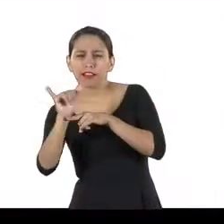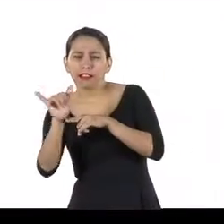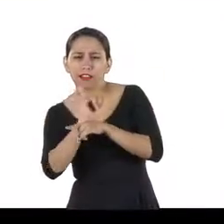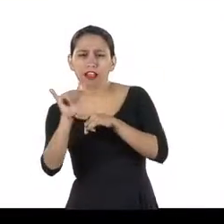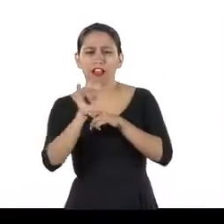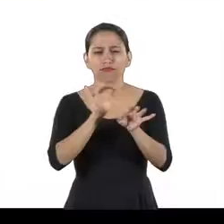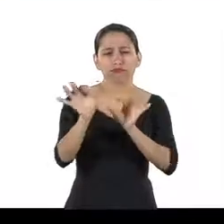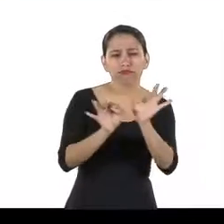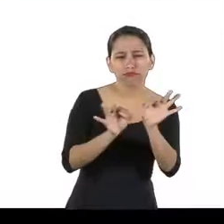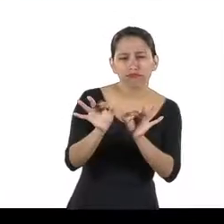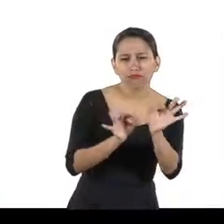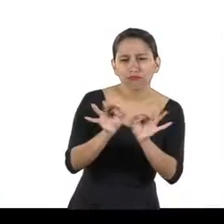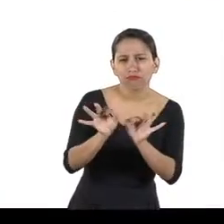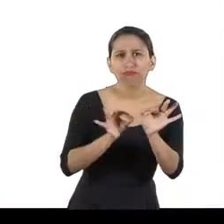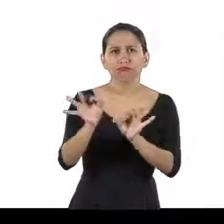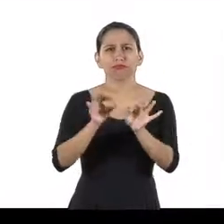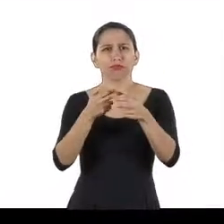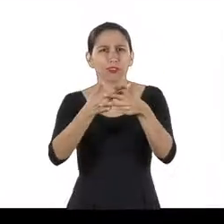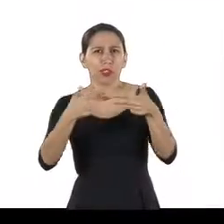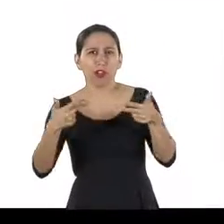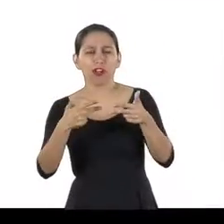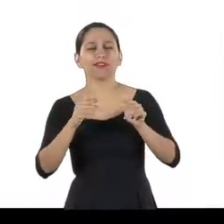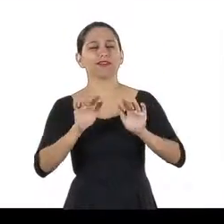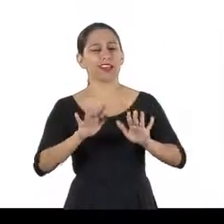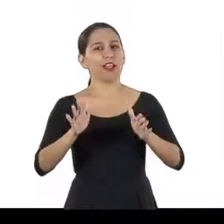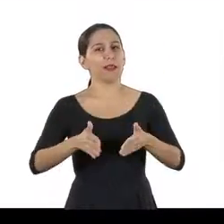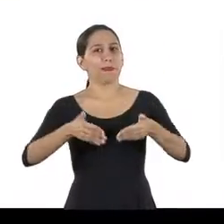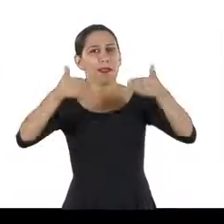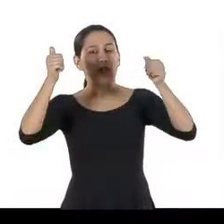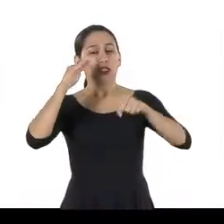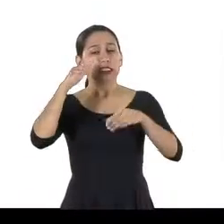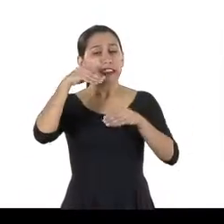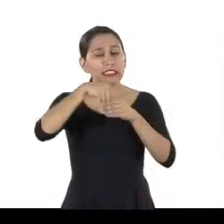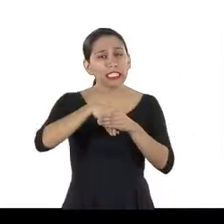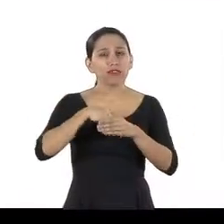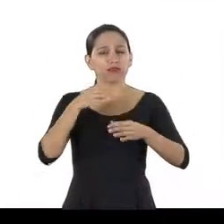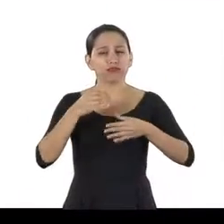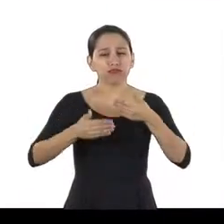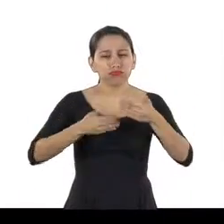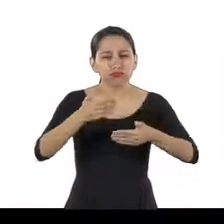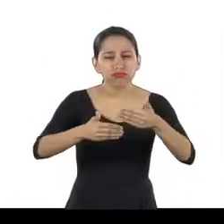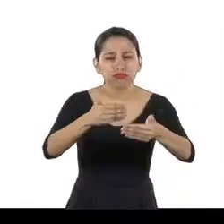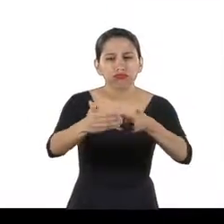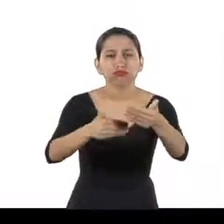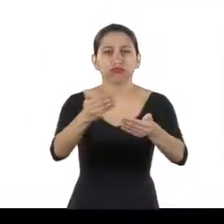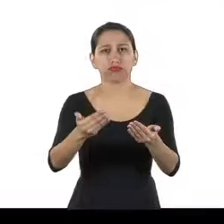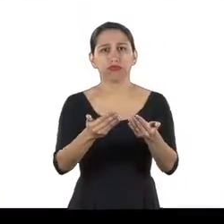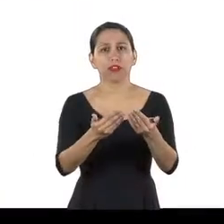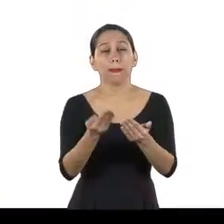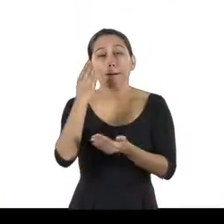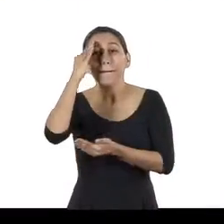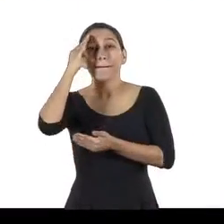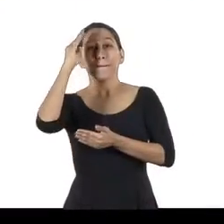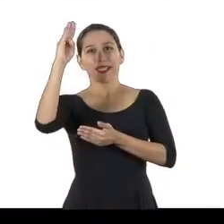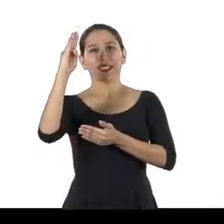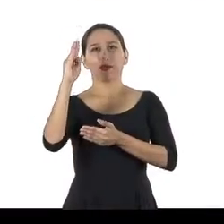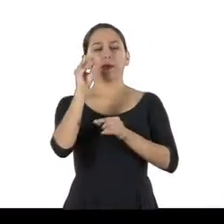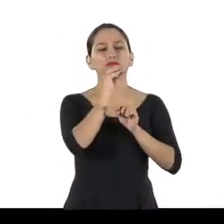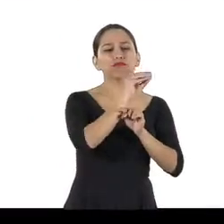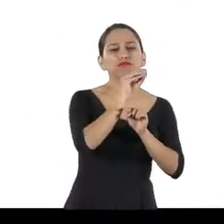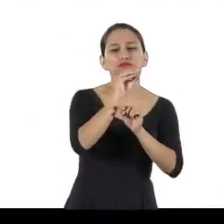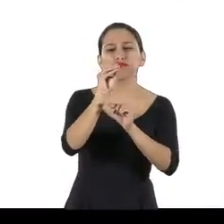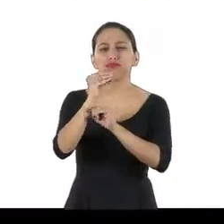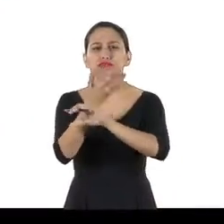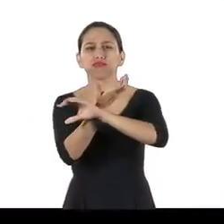preciso planejar uma gestão integrada que leve em conta todas as partes do processo, inclusive os cuidados com o meio ambiente.